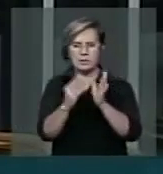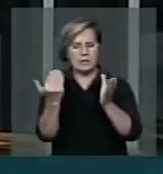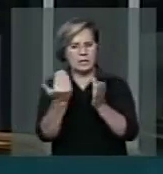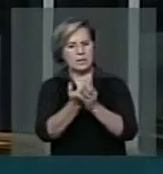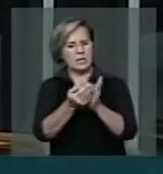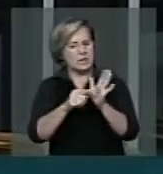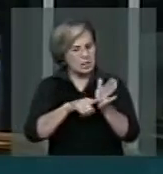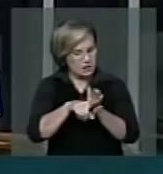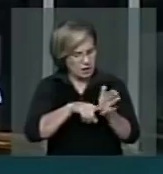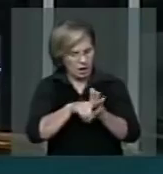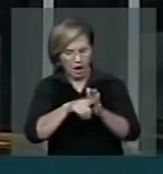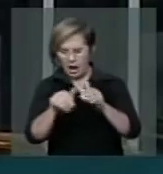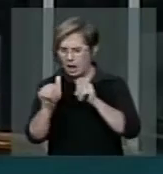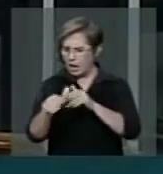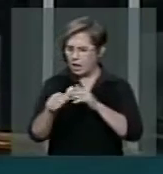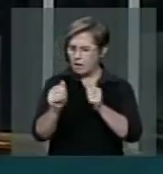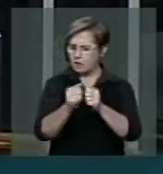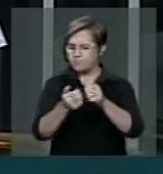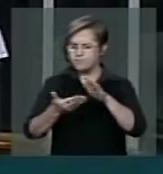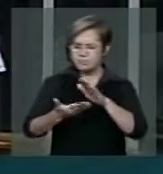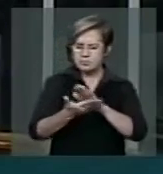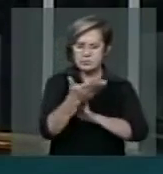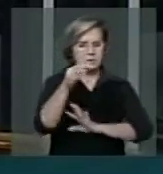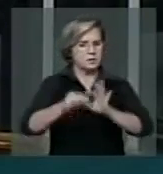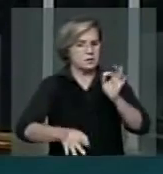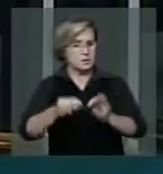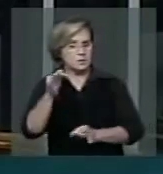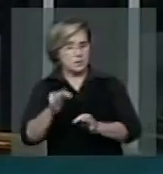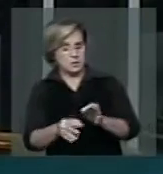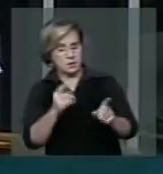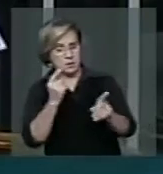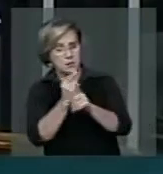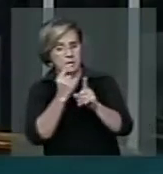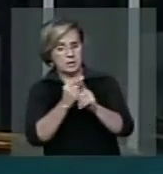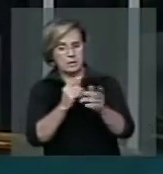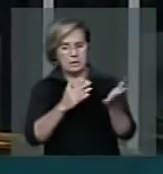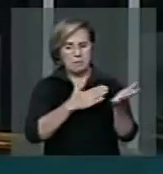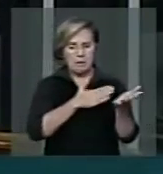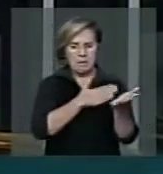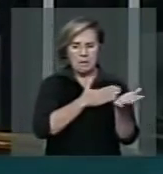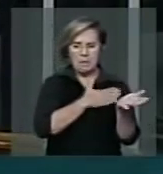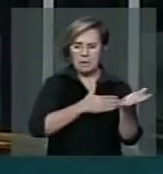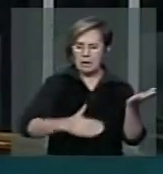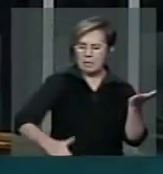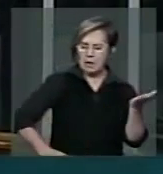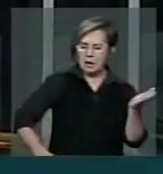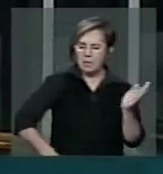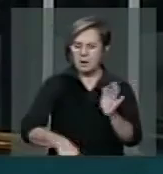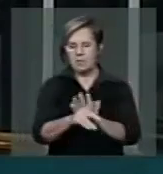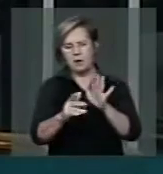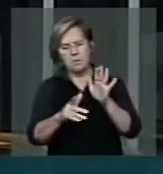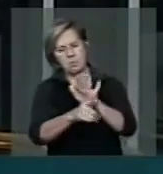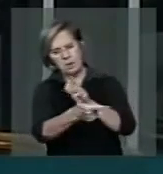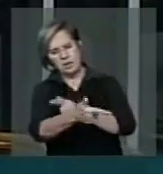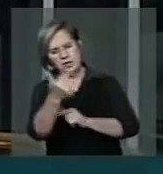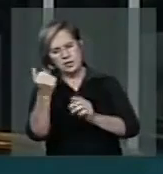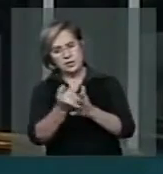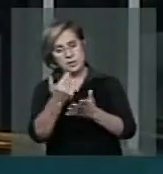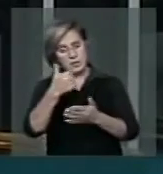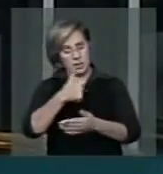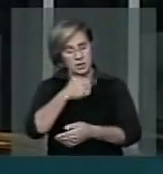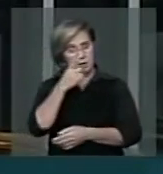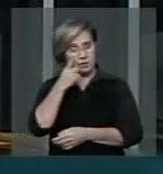realizados, encaminhados à justiça para que bandidos fossem denunciados. Este próprio delegado, como